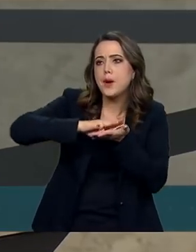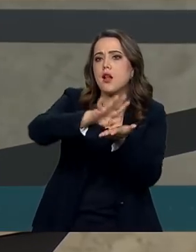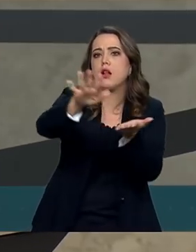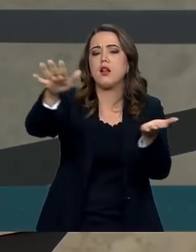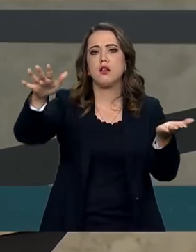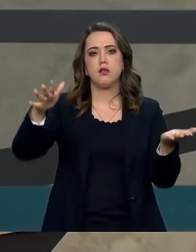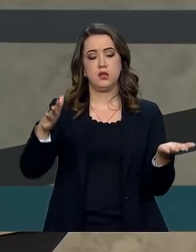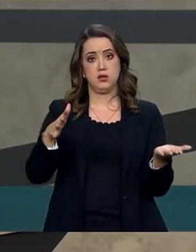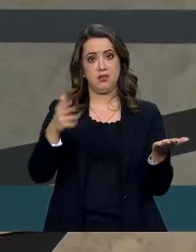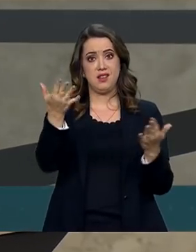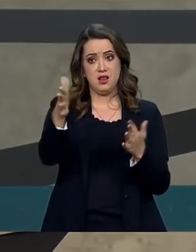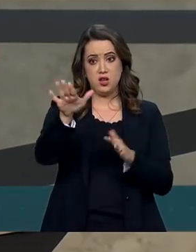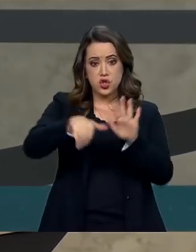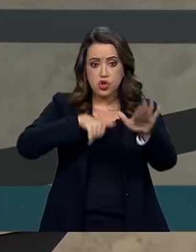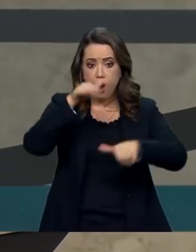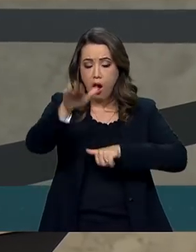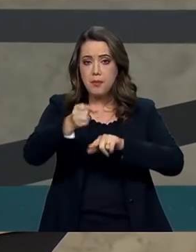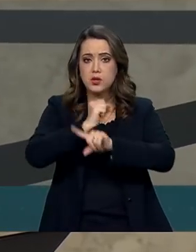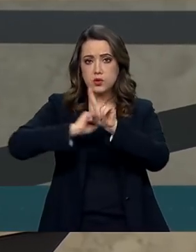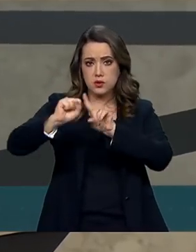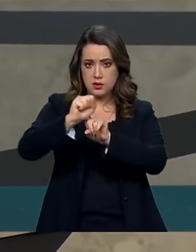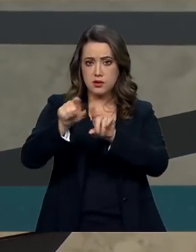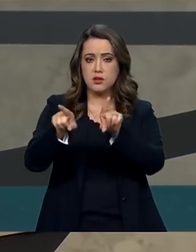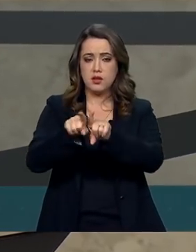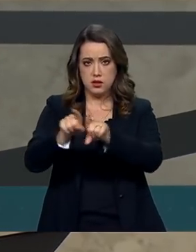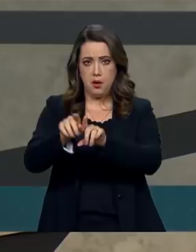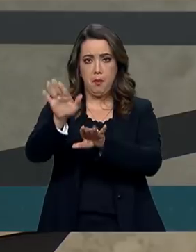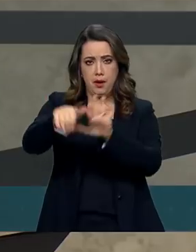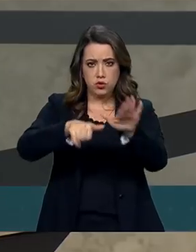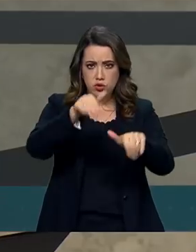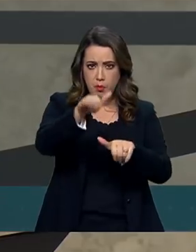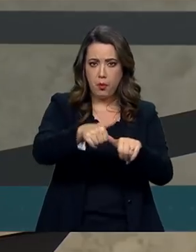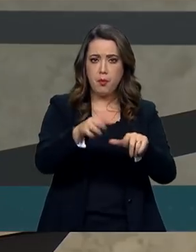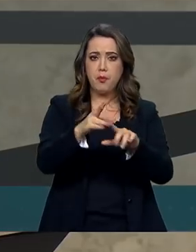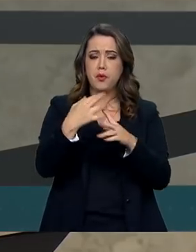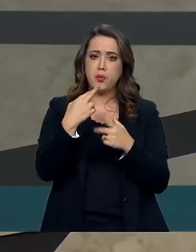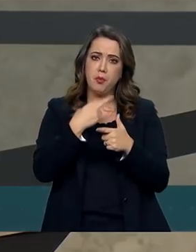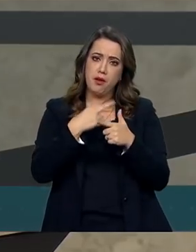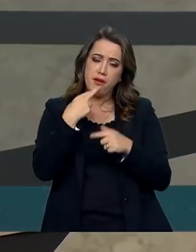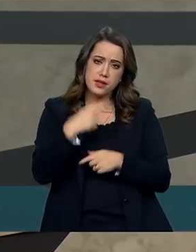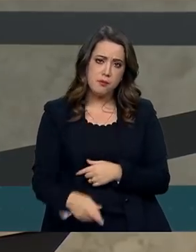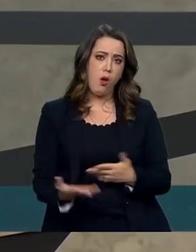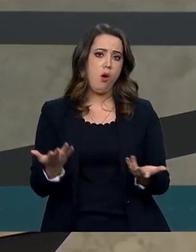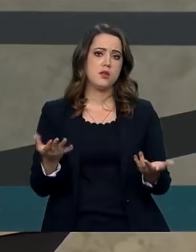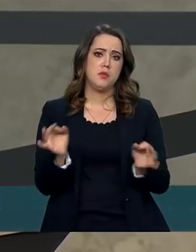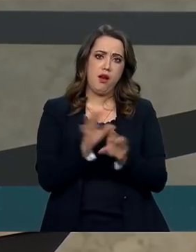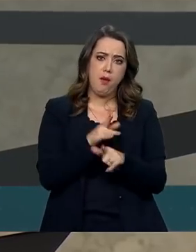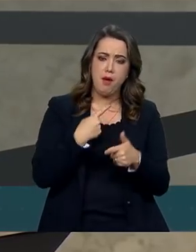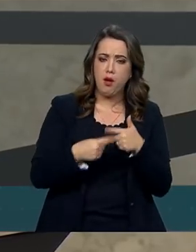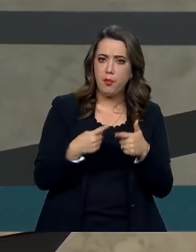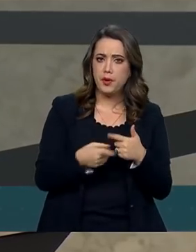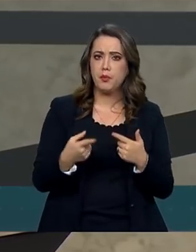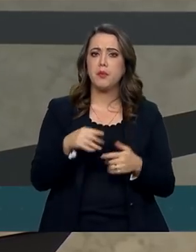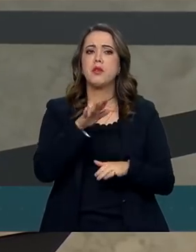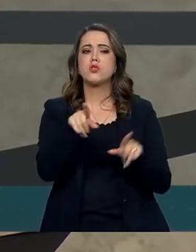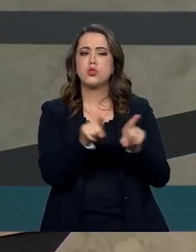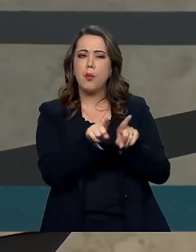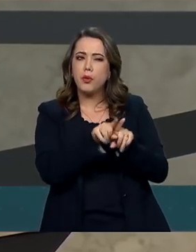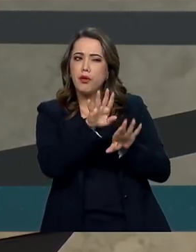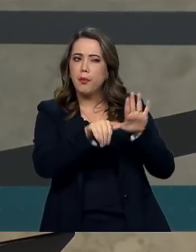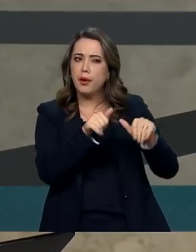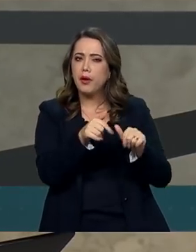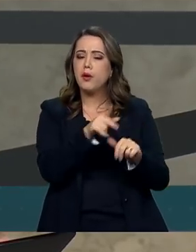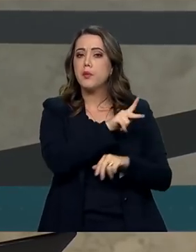sociedade para uma solução. Ele também chamou os presidentes dos outros poderes para encontrar uma solução, o que ele vislumbra como uma